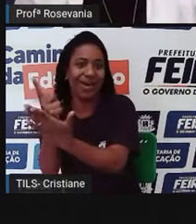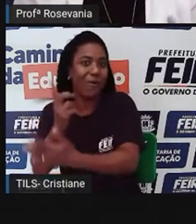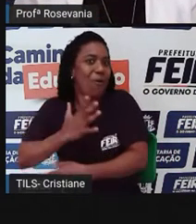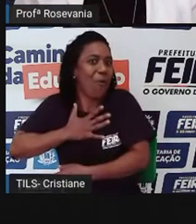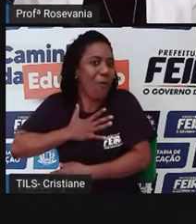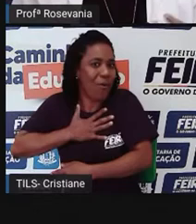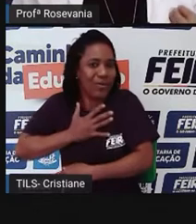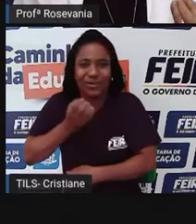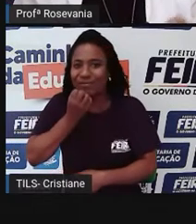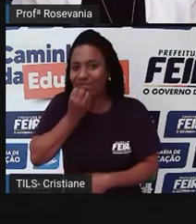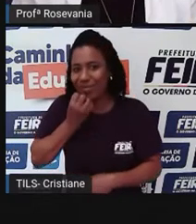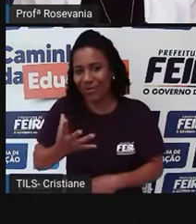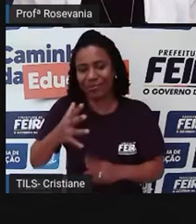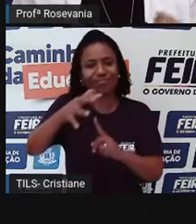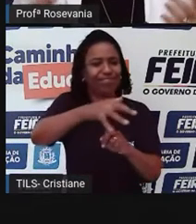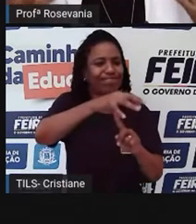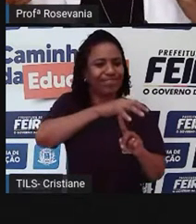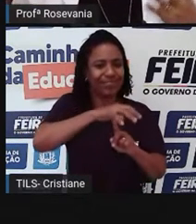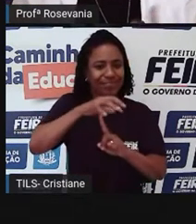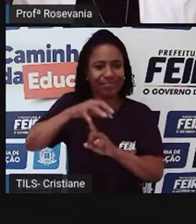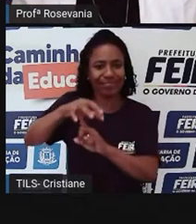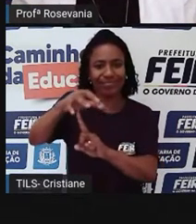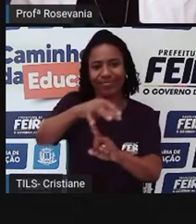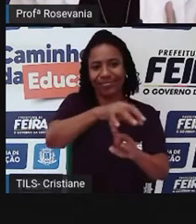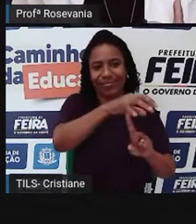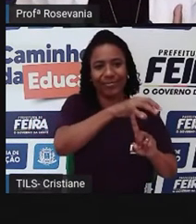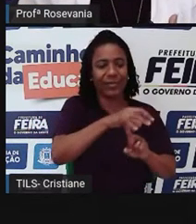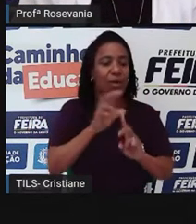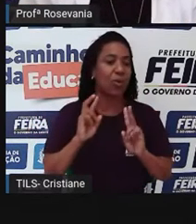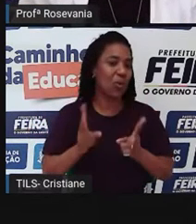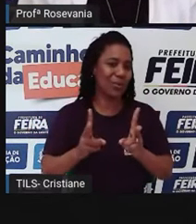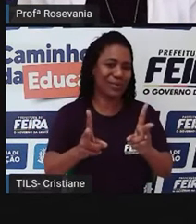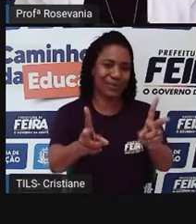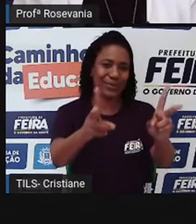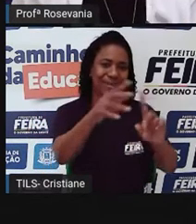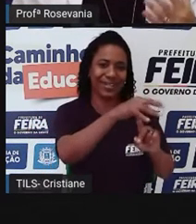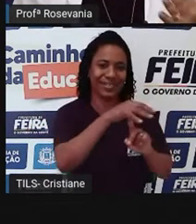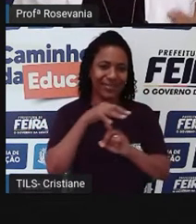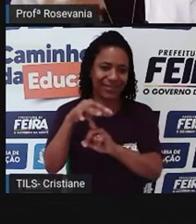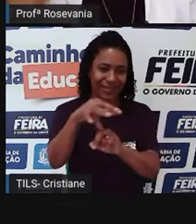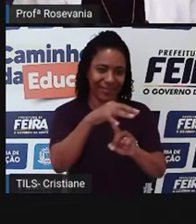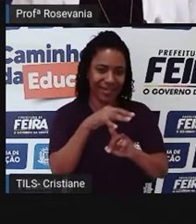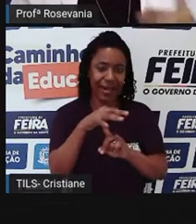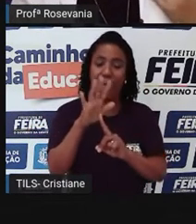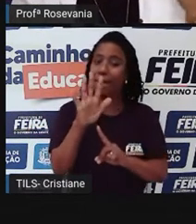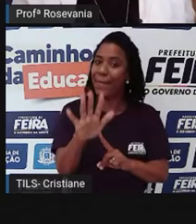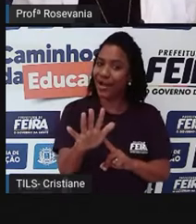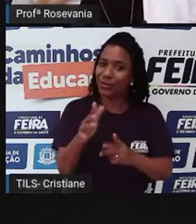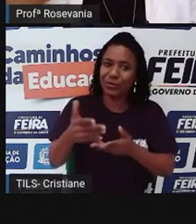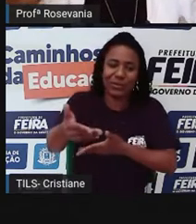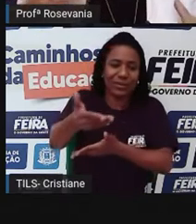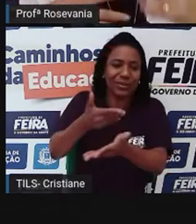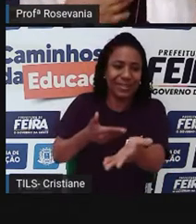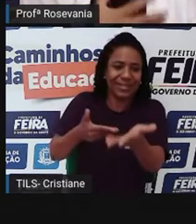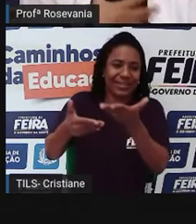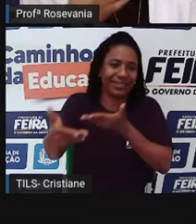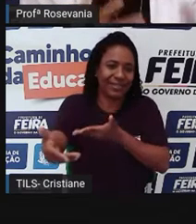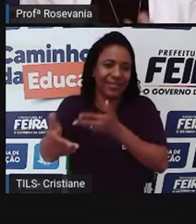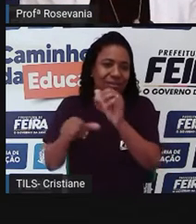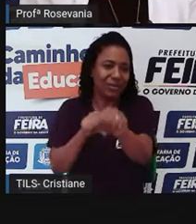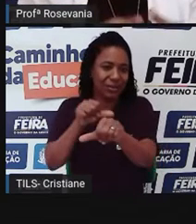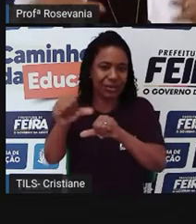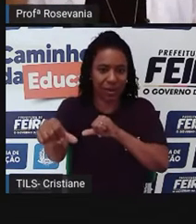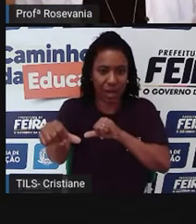assim que surgiu. E essa ideia continua até hoje. Qual é a diferença de hoje? Que hoje a gente não troca mais um produto pelo outro, aquele